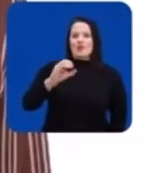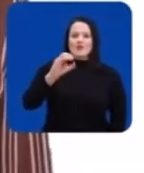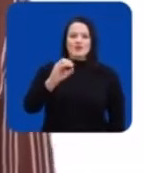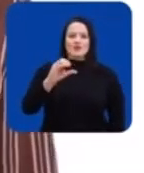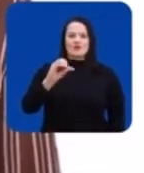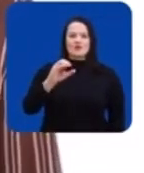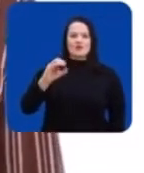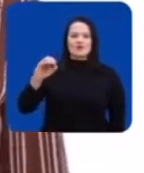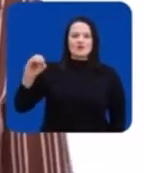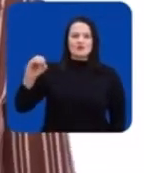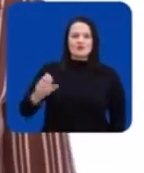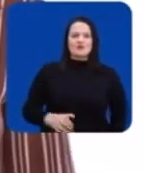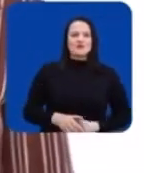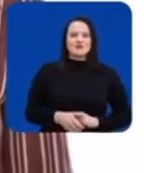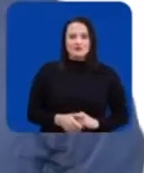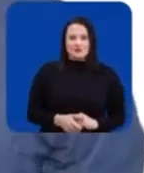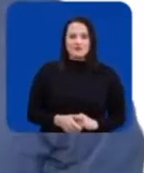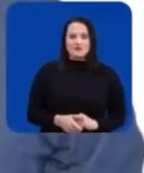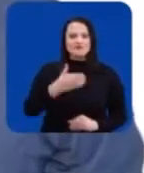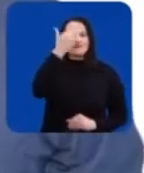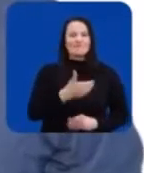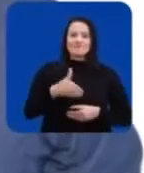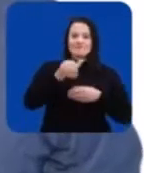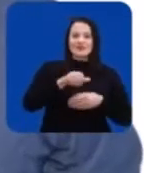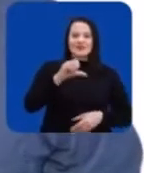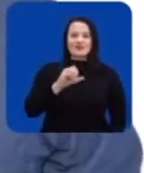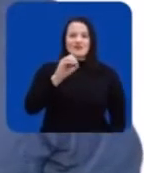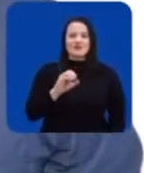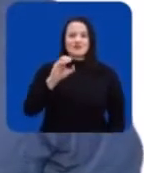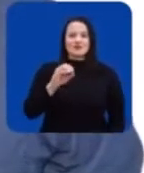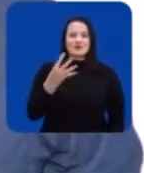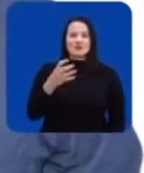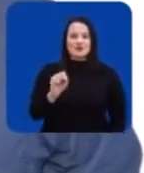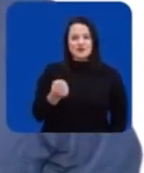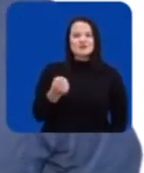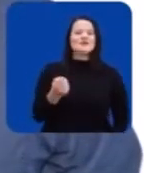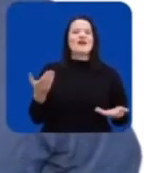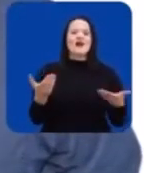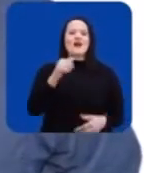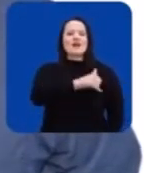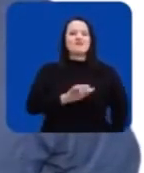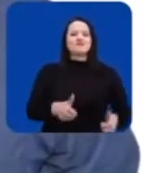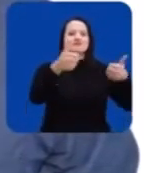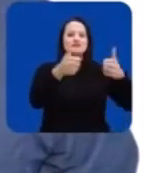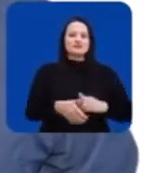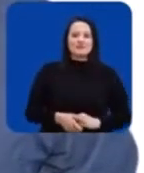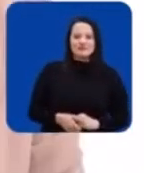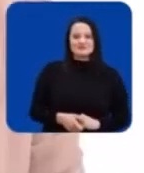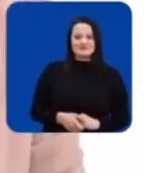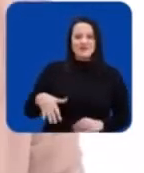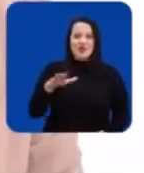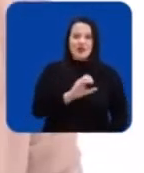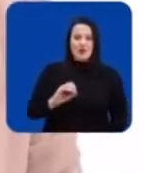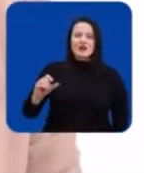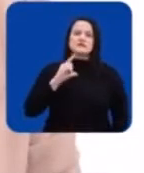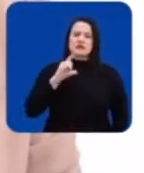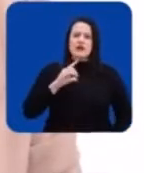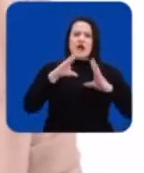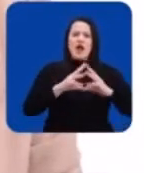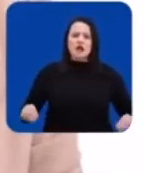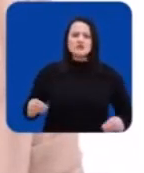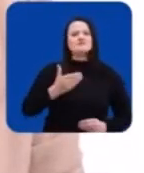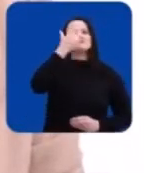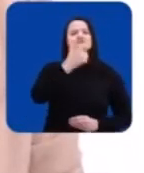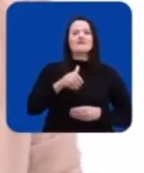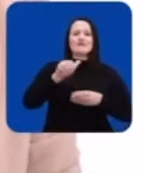Sargento Etienne, 90-900. Márcio do Gás, 90-0-48. O gás que o Rio precisa. Zona Oeste tem